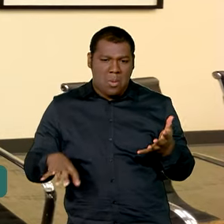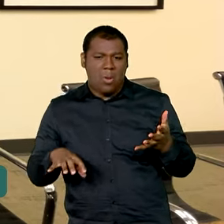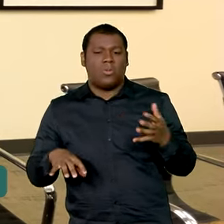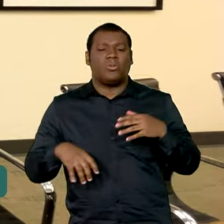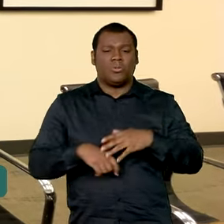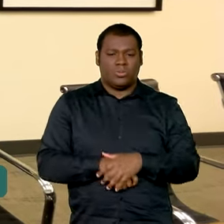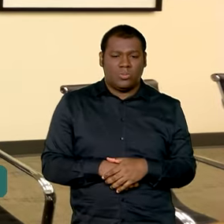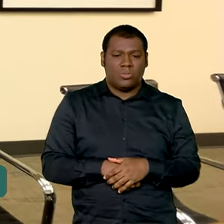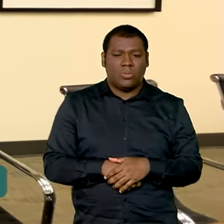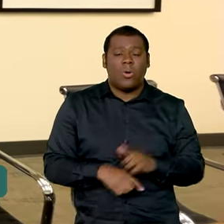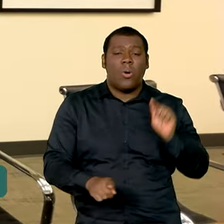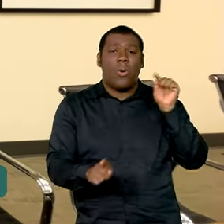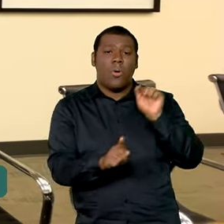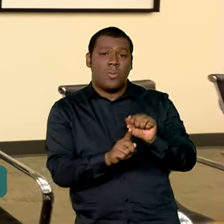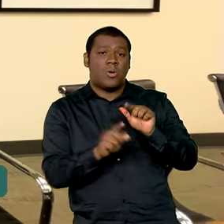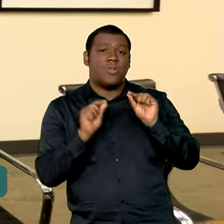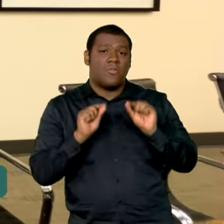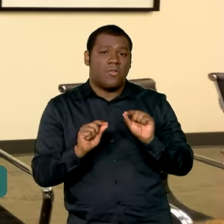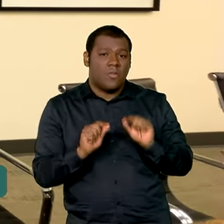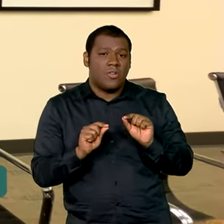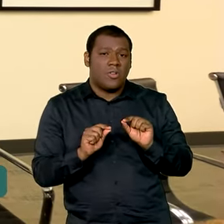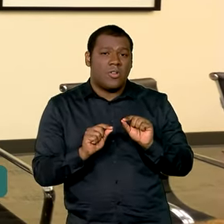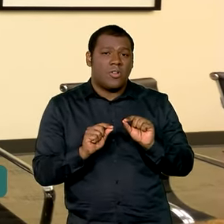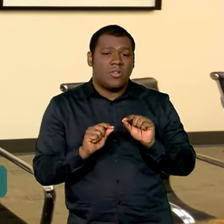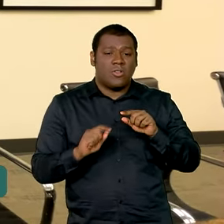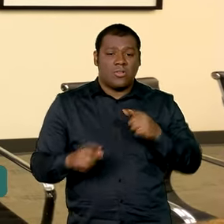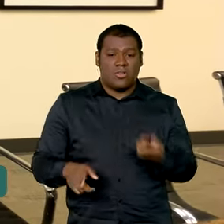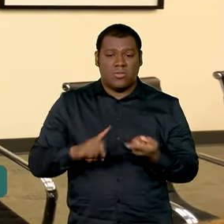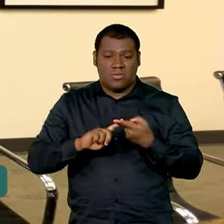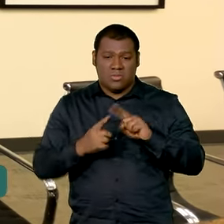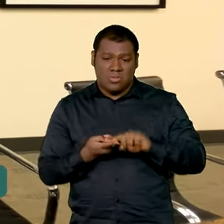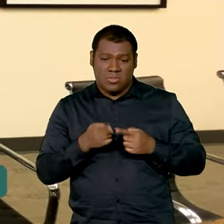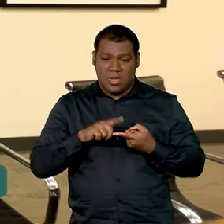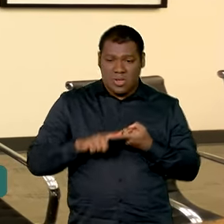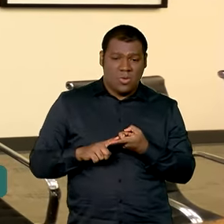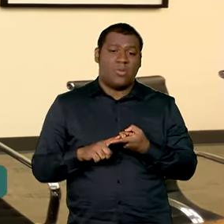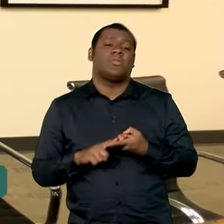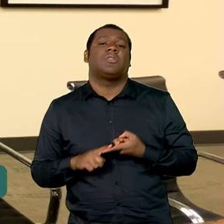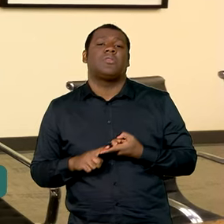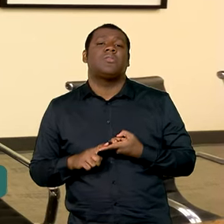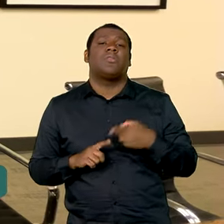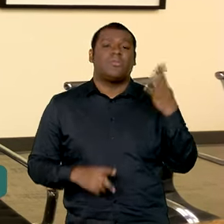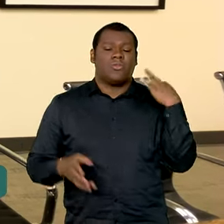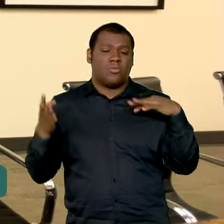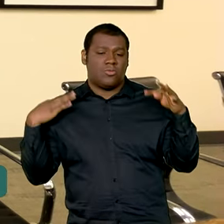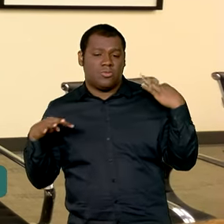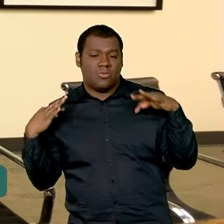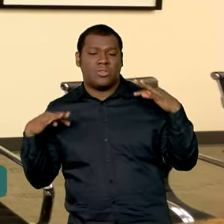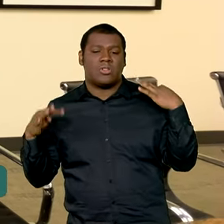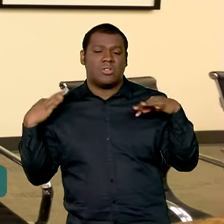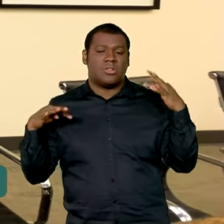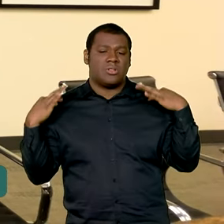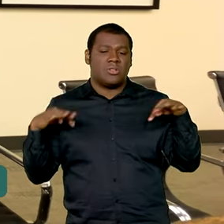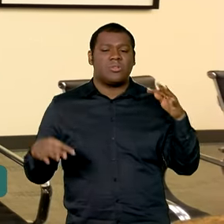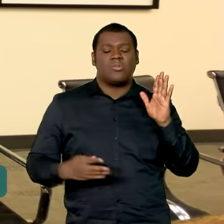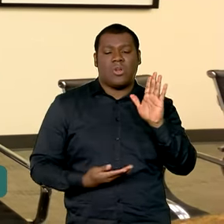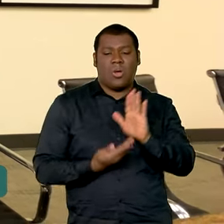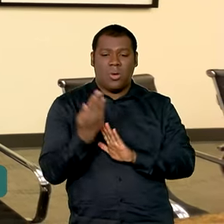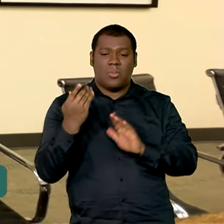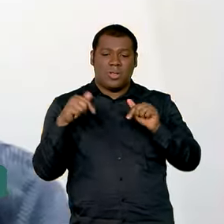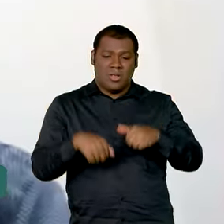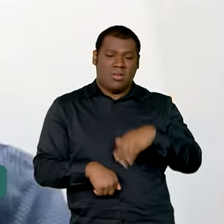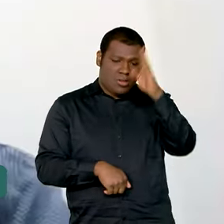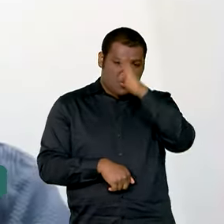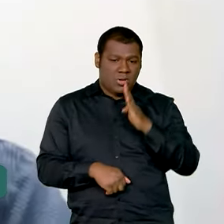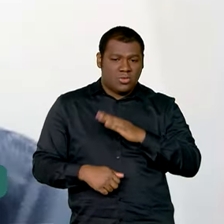fim de tornarmos o ambiente de negócios para essa modalidade turística ainda mais favorável no nosso